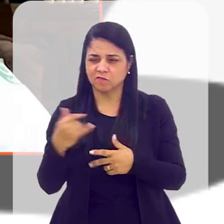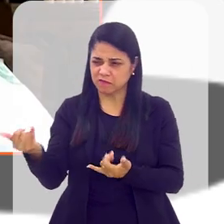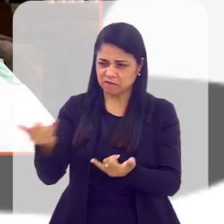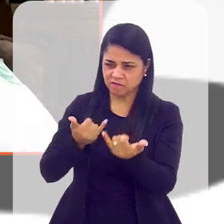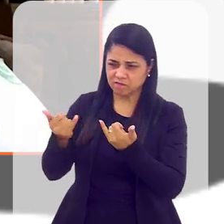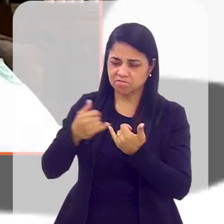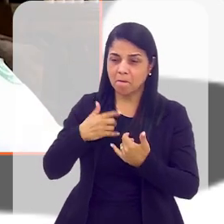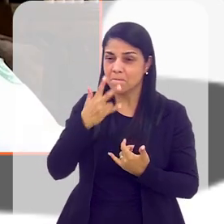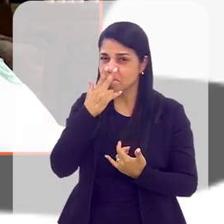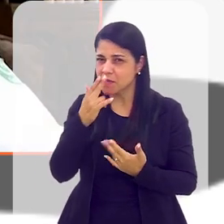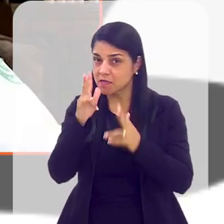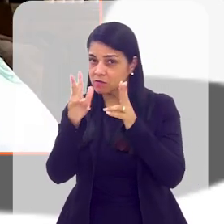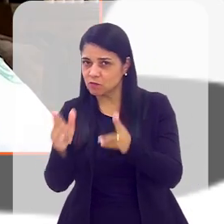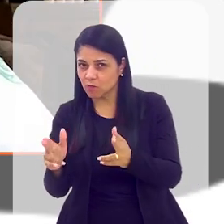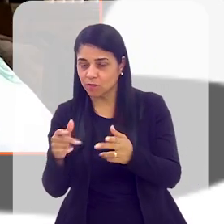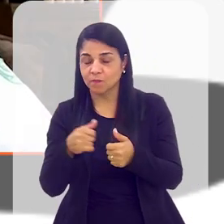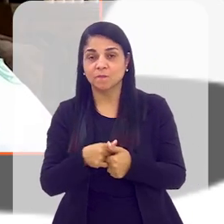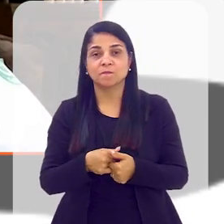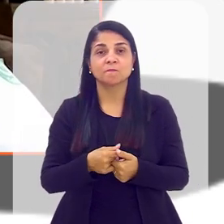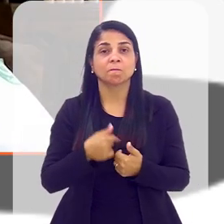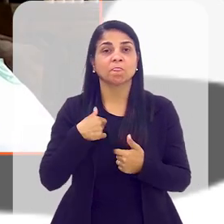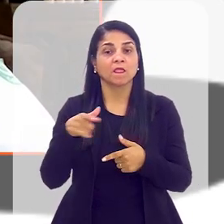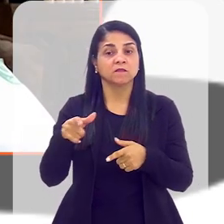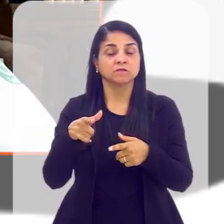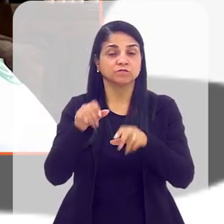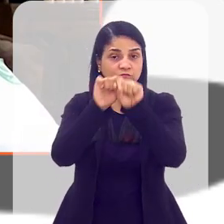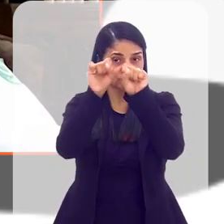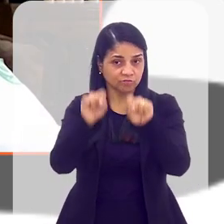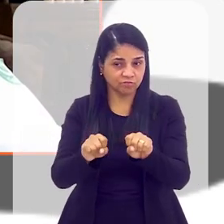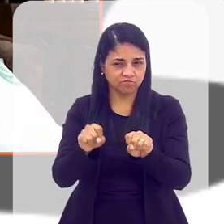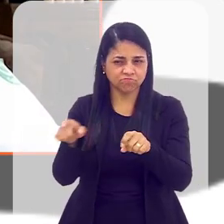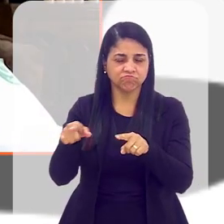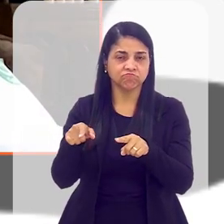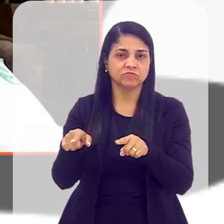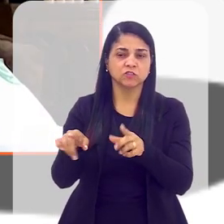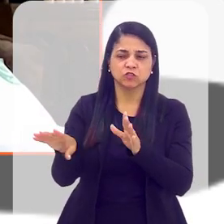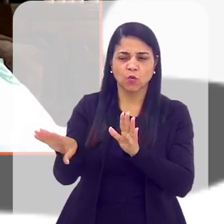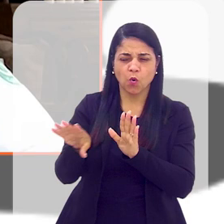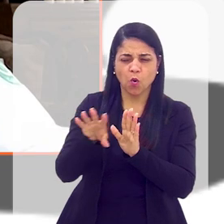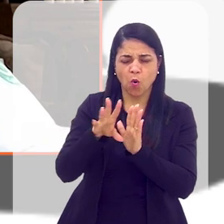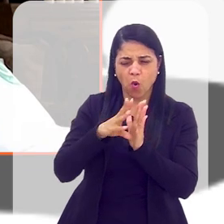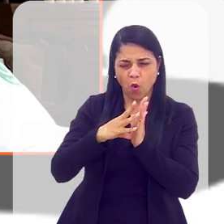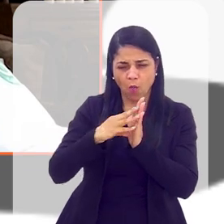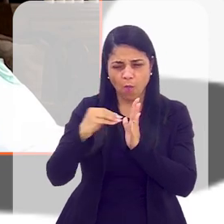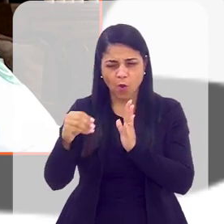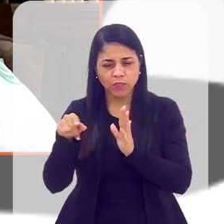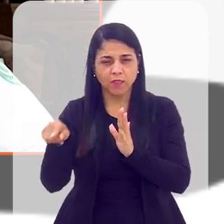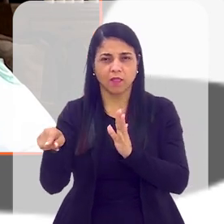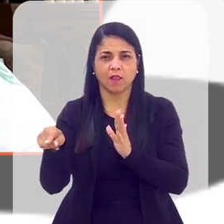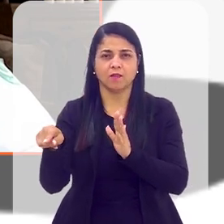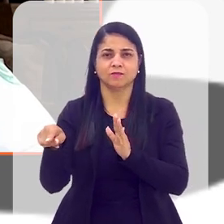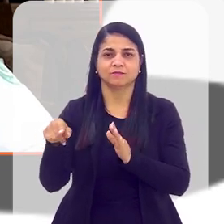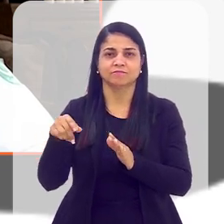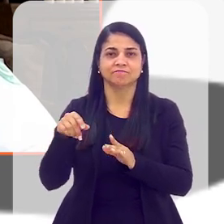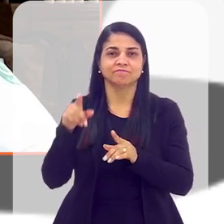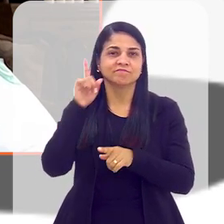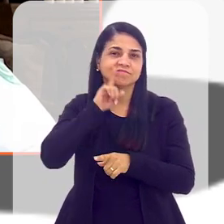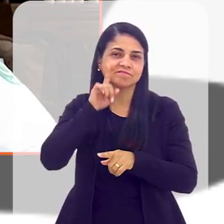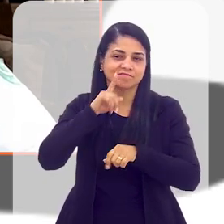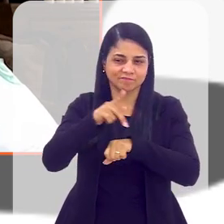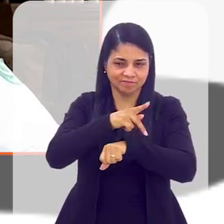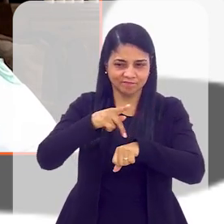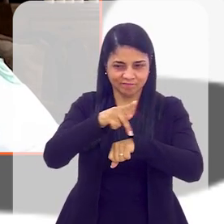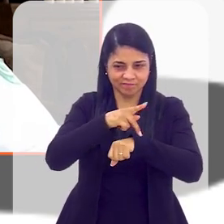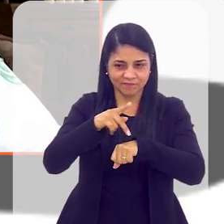É assim, na verdade, o nosso sistema foi inspirado nos sistemas americanos e o Light Steel Frame, e principalmente o mais antigo,